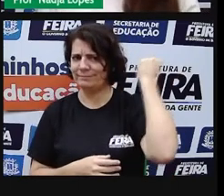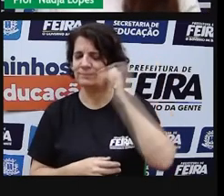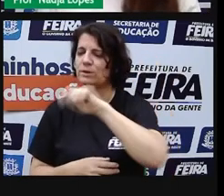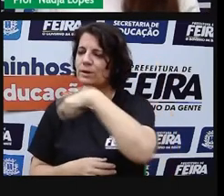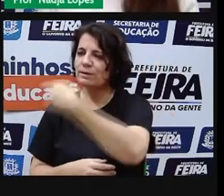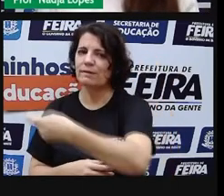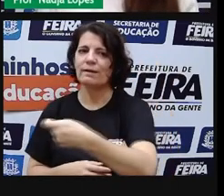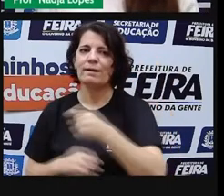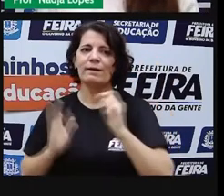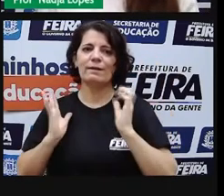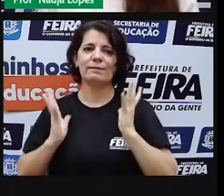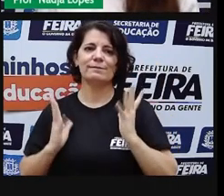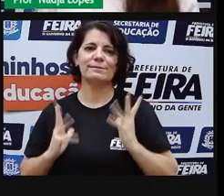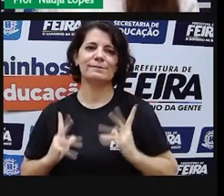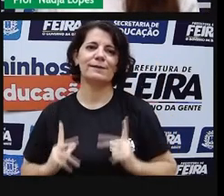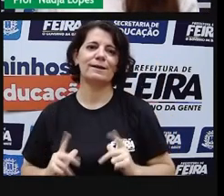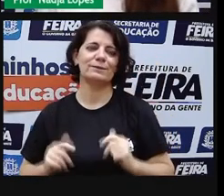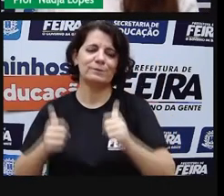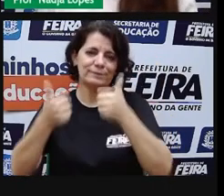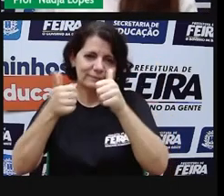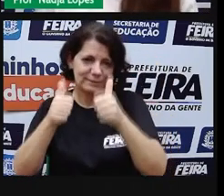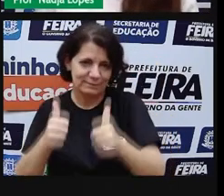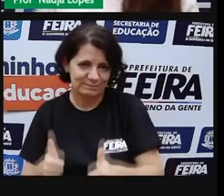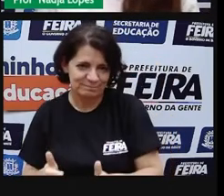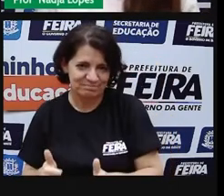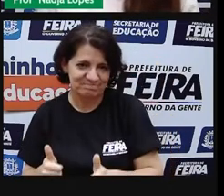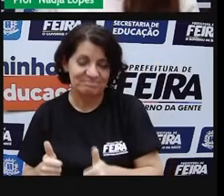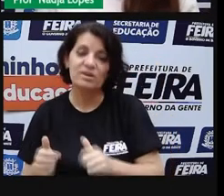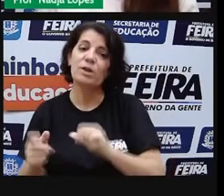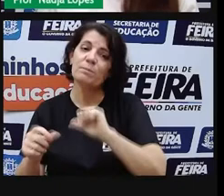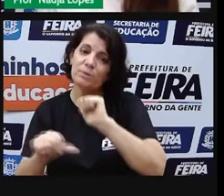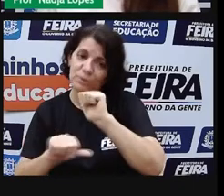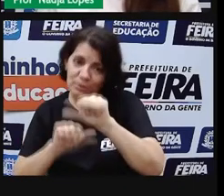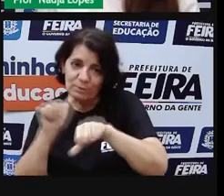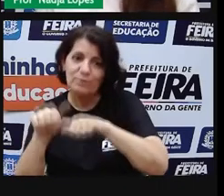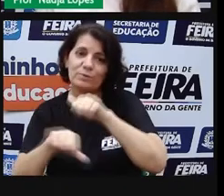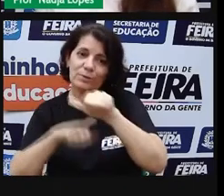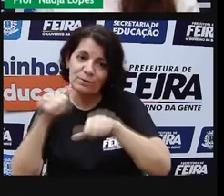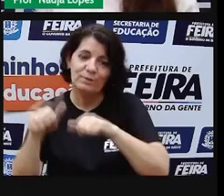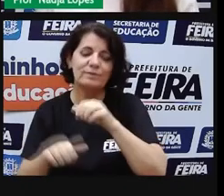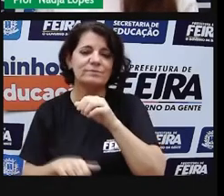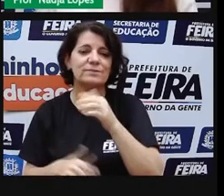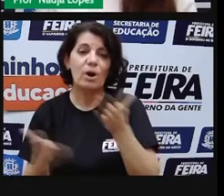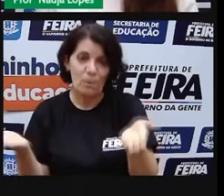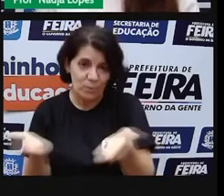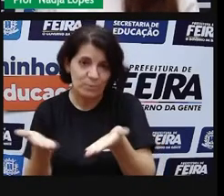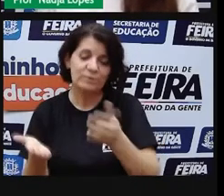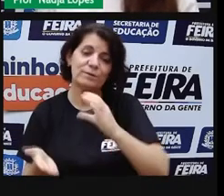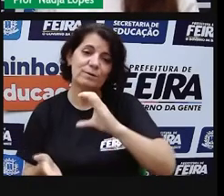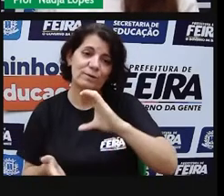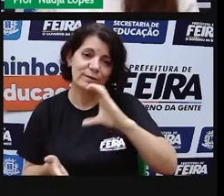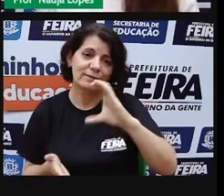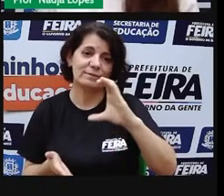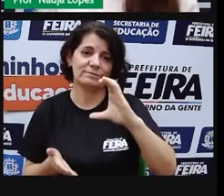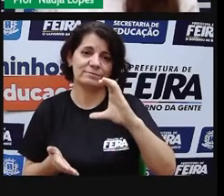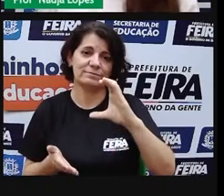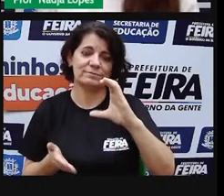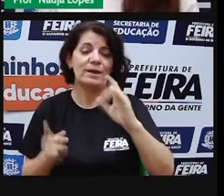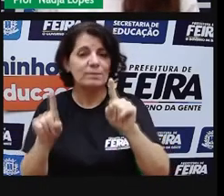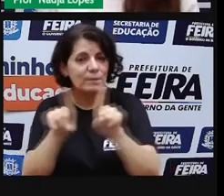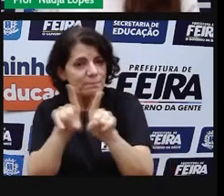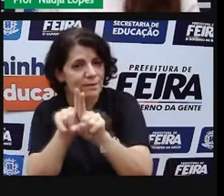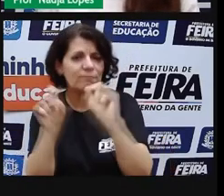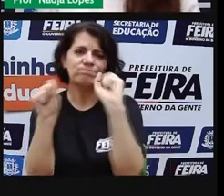tempo. E foi mais tarde batizado com o nome de Conceição, em virtude da construção da igreja de Nossa